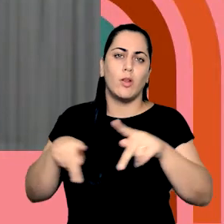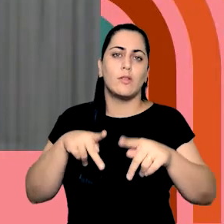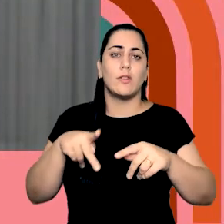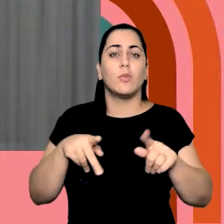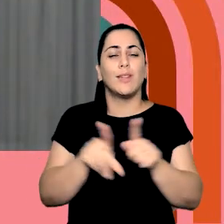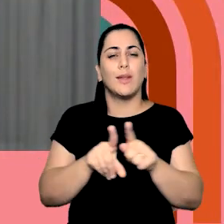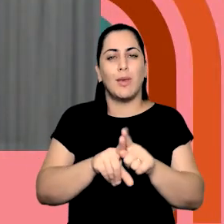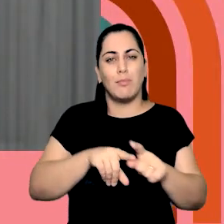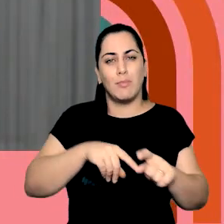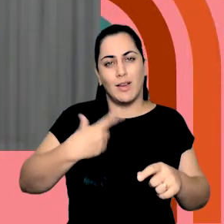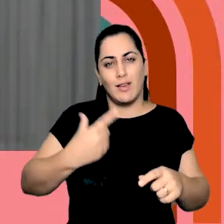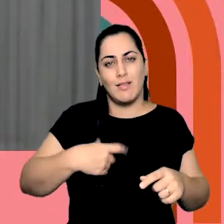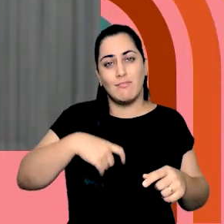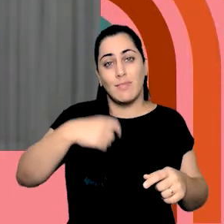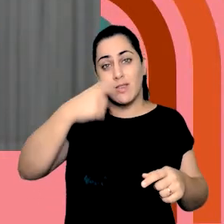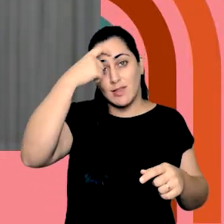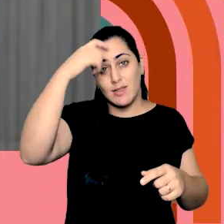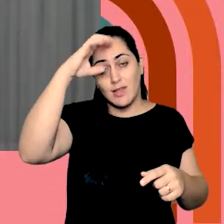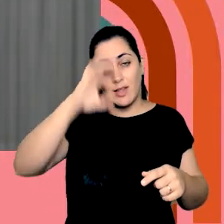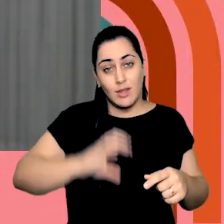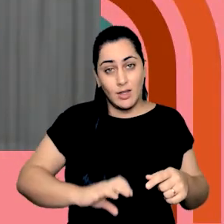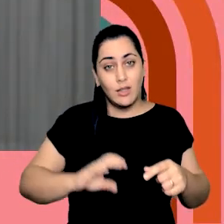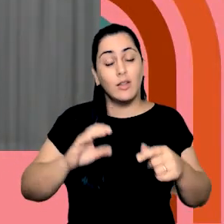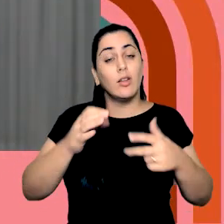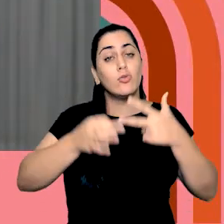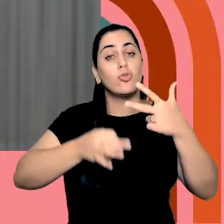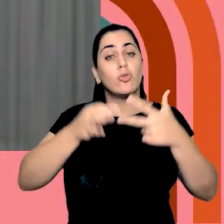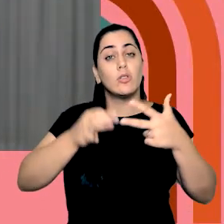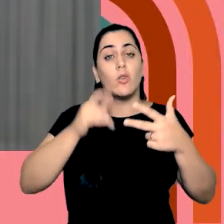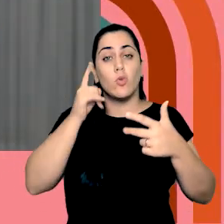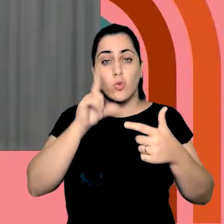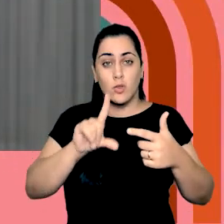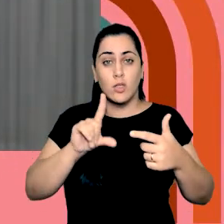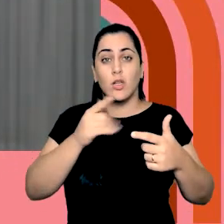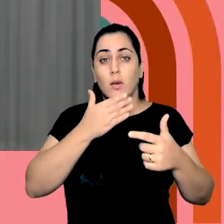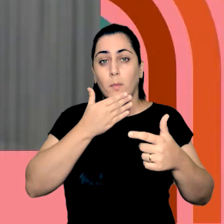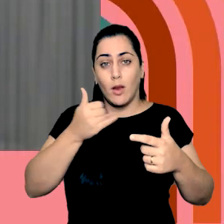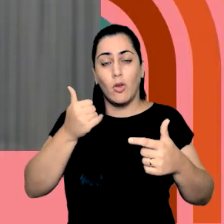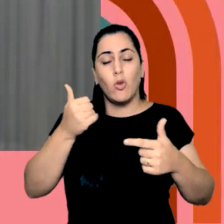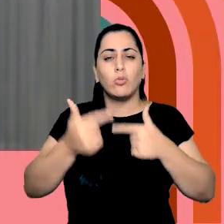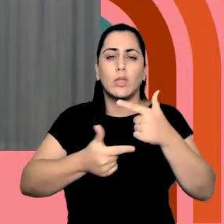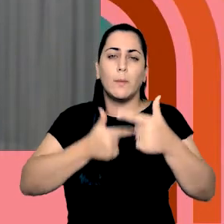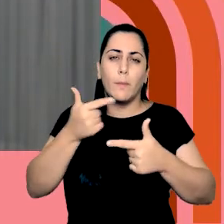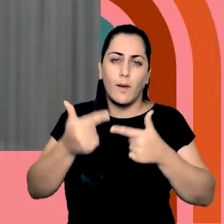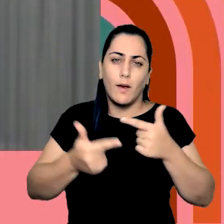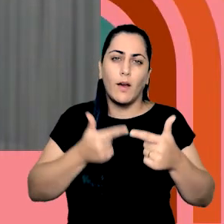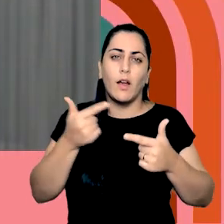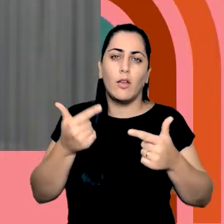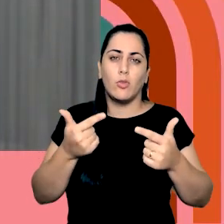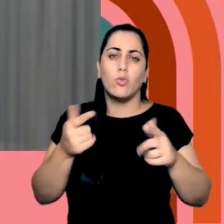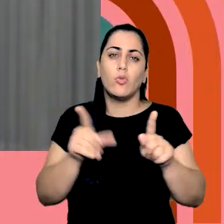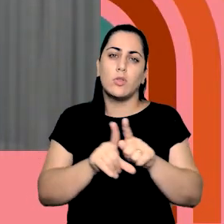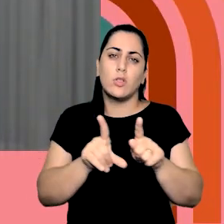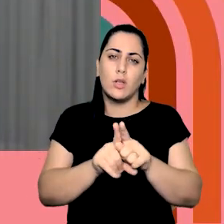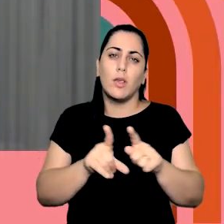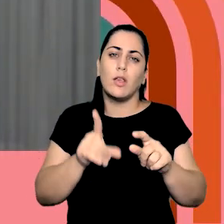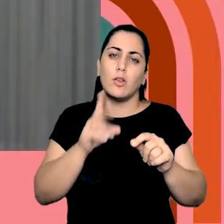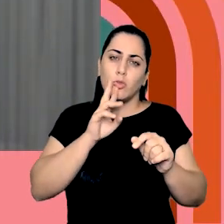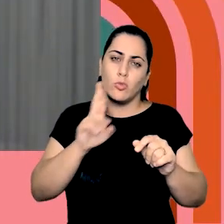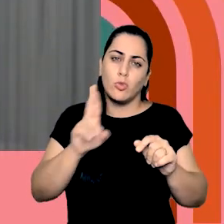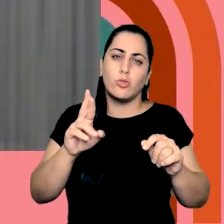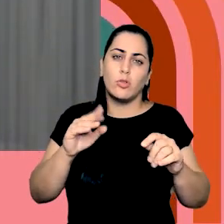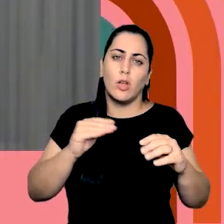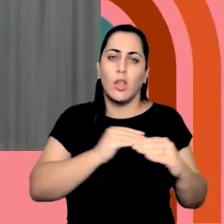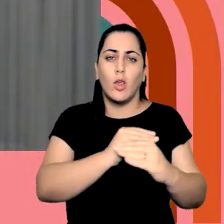no sentido de dar que o Poder Judiciário possa fazer entregas à população adequadas e que respondam aos anseios de